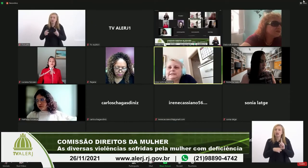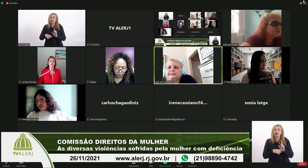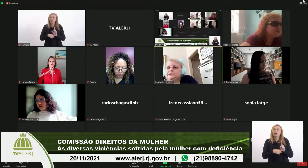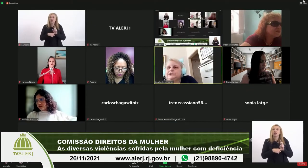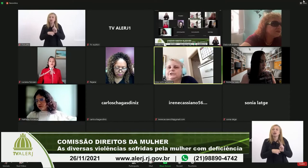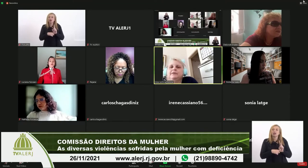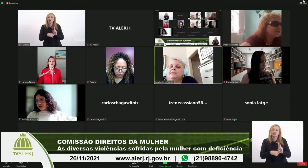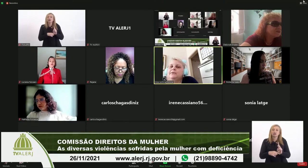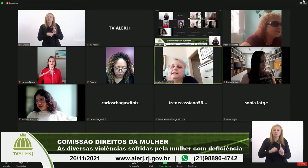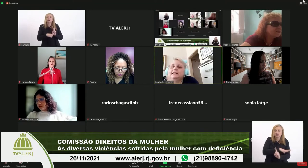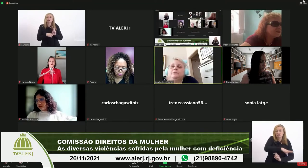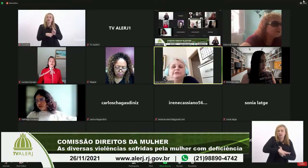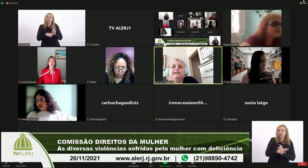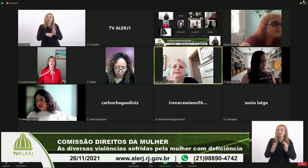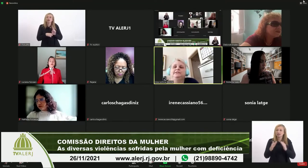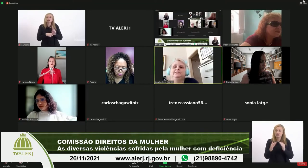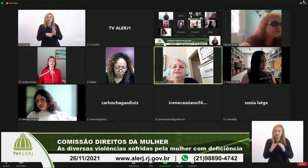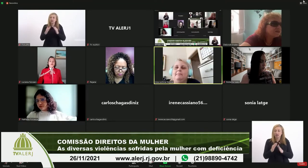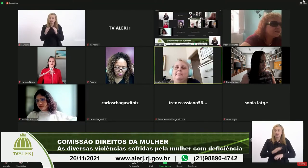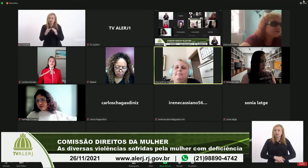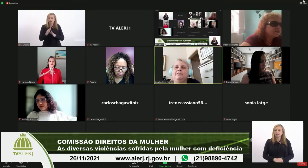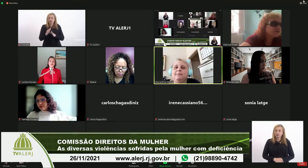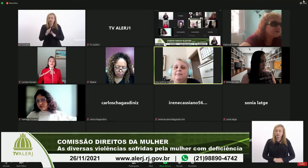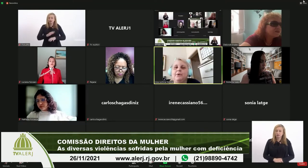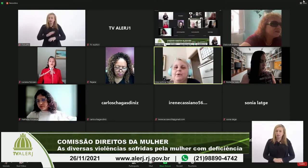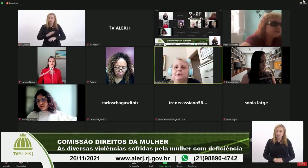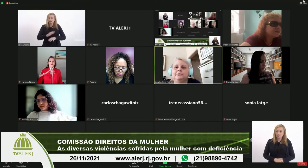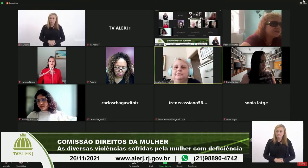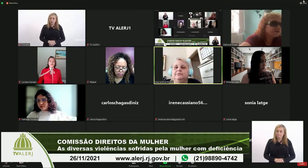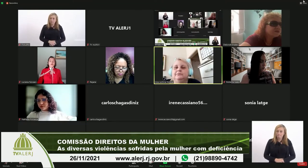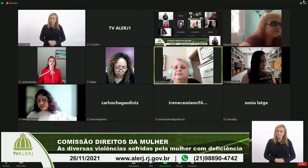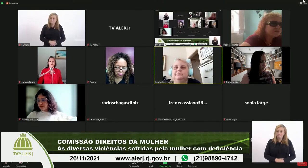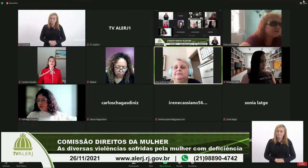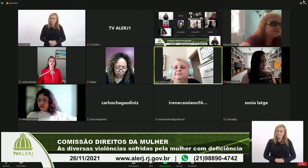nas casas porque senão a gente não vai a lugar nenhum gente falei muito